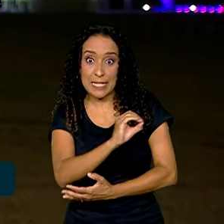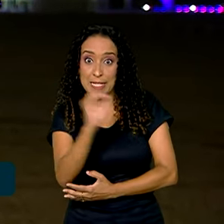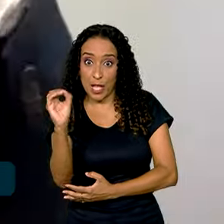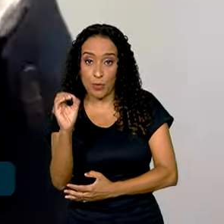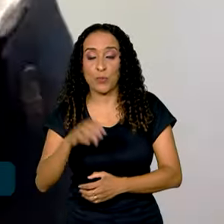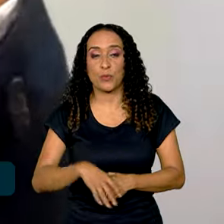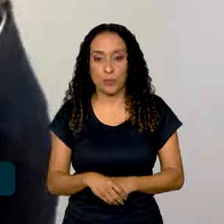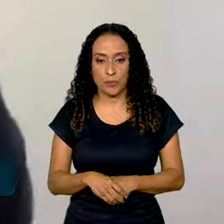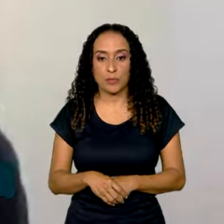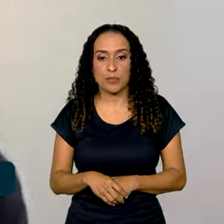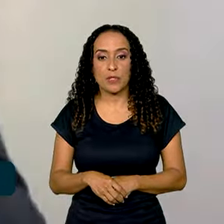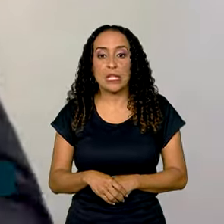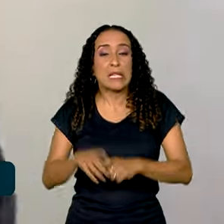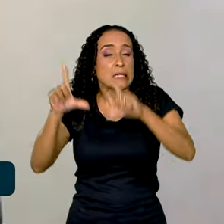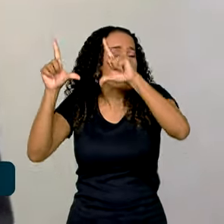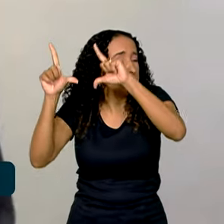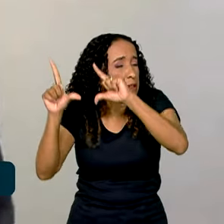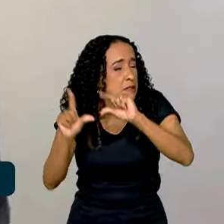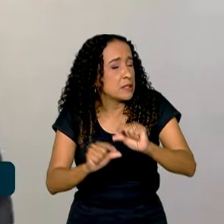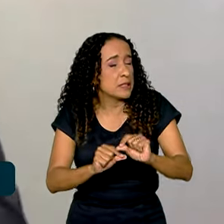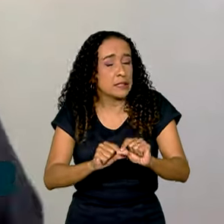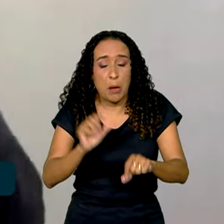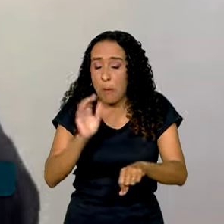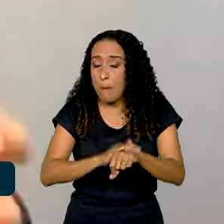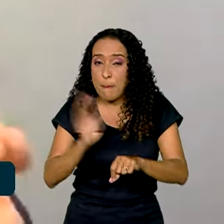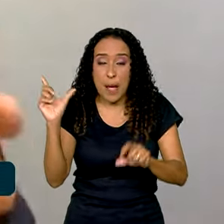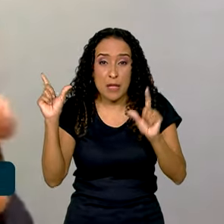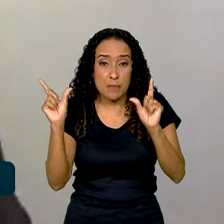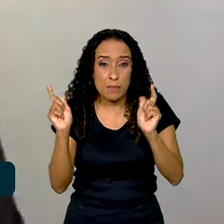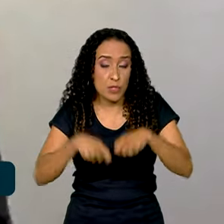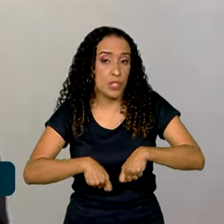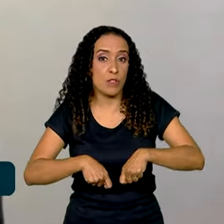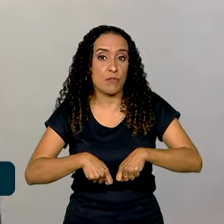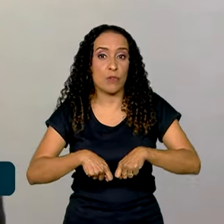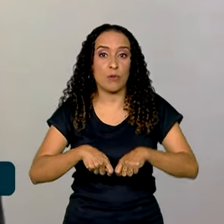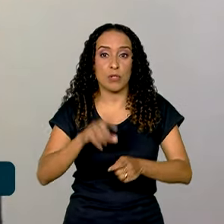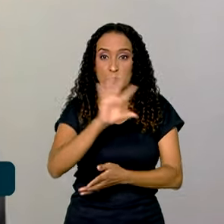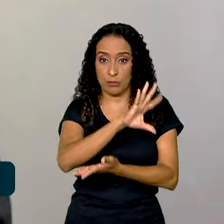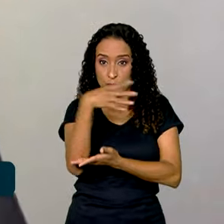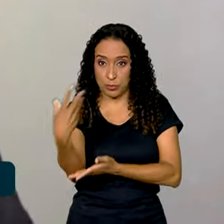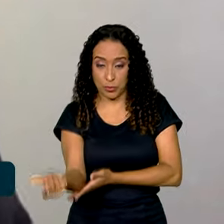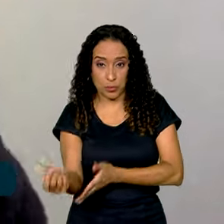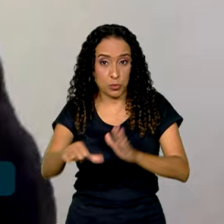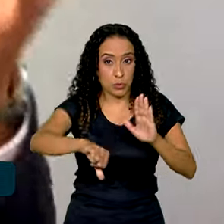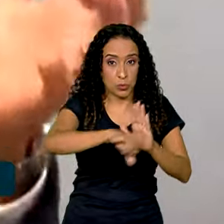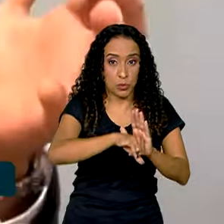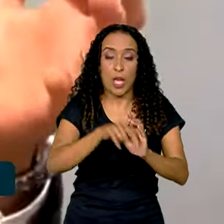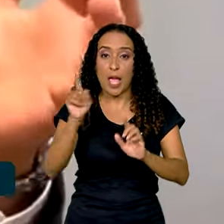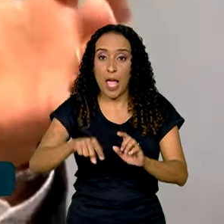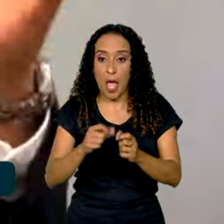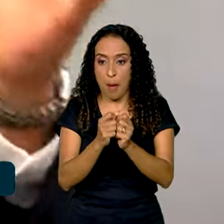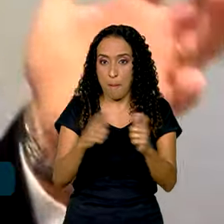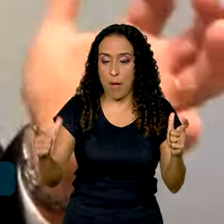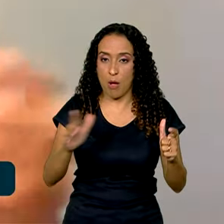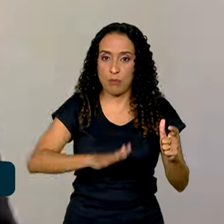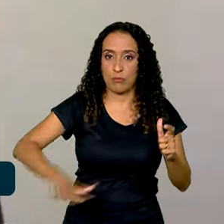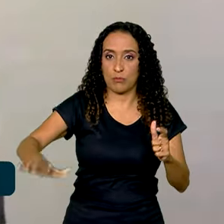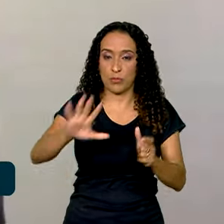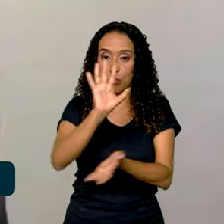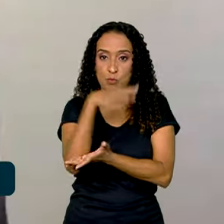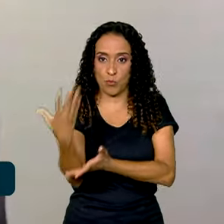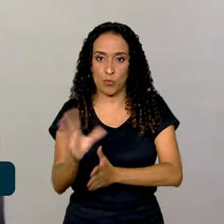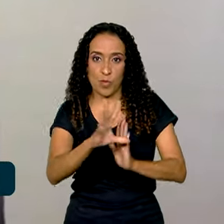Reduzir ao máximo o desmatamento ilegal, que é a maior parte do desmatamento na